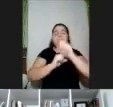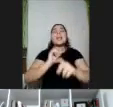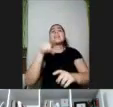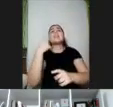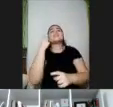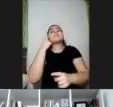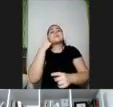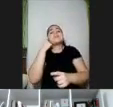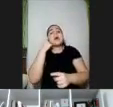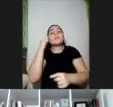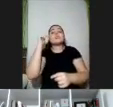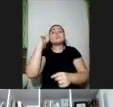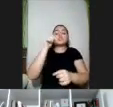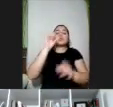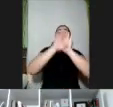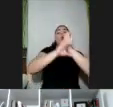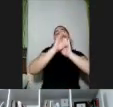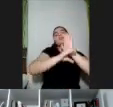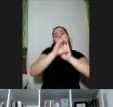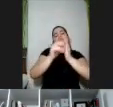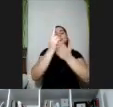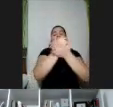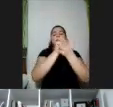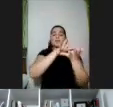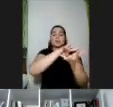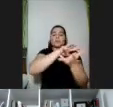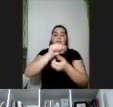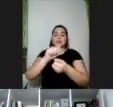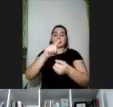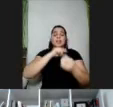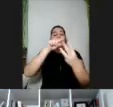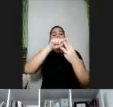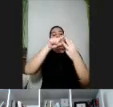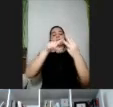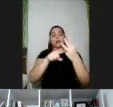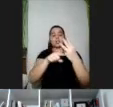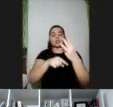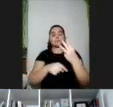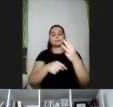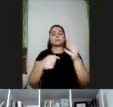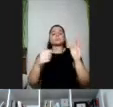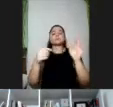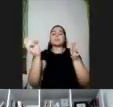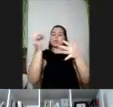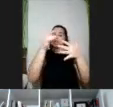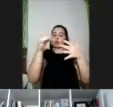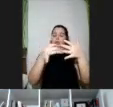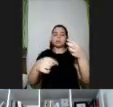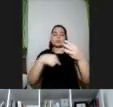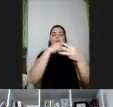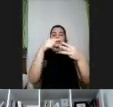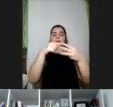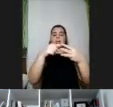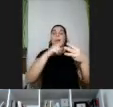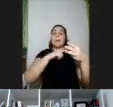universal que se operacionaliza em três princípios então o primeiro princípio é são necessárias múltiplas formas